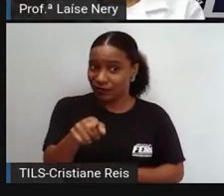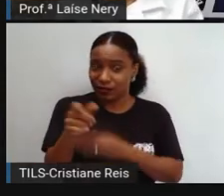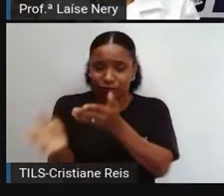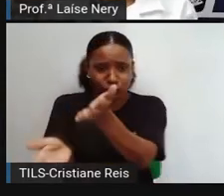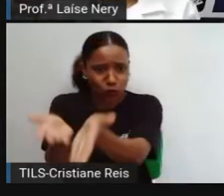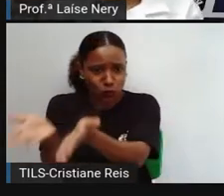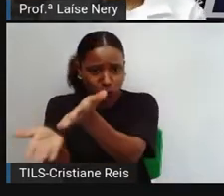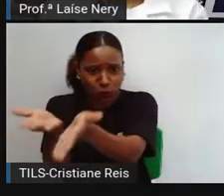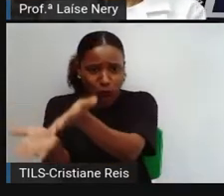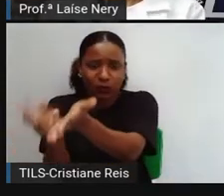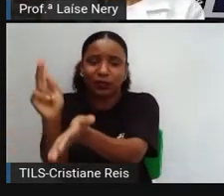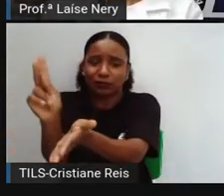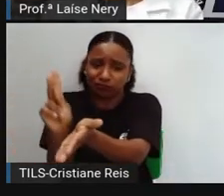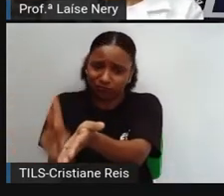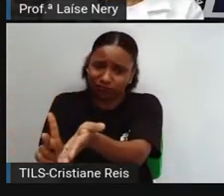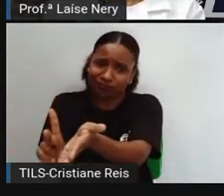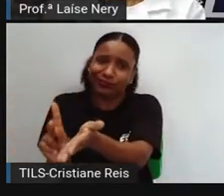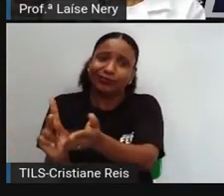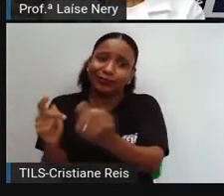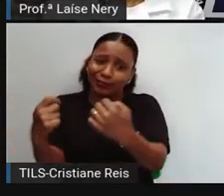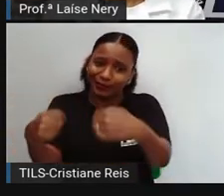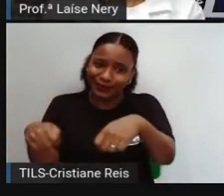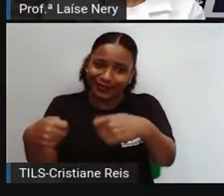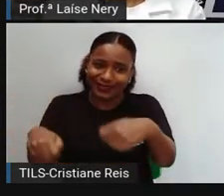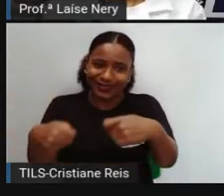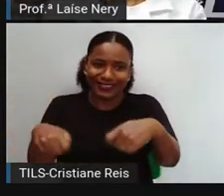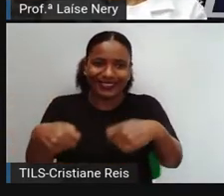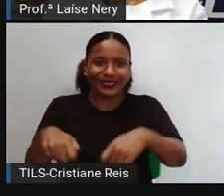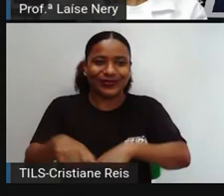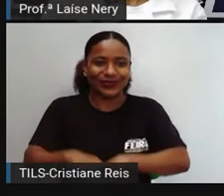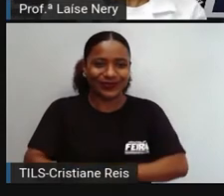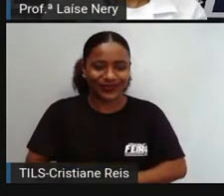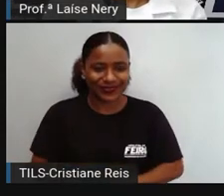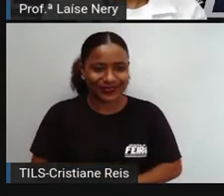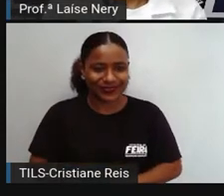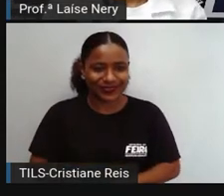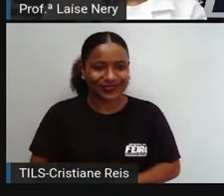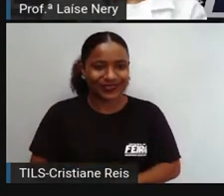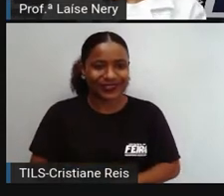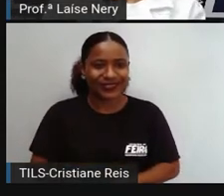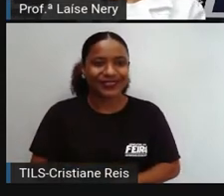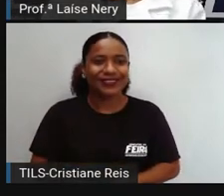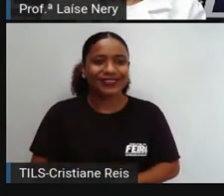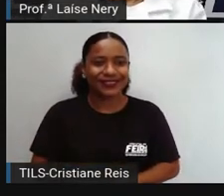com você mesmo. É o cuidado da pessoa consigo mesmo,